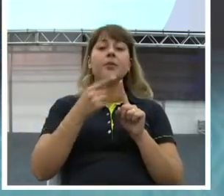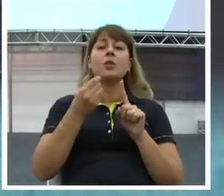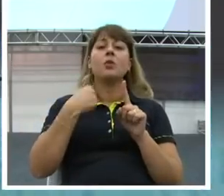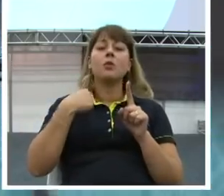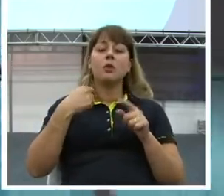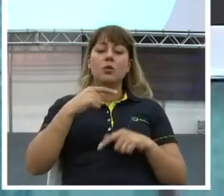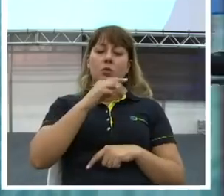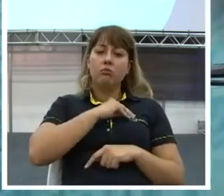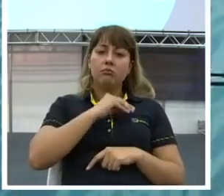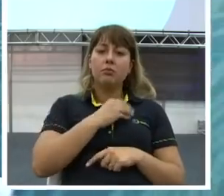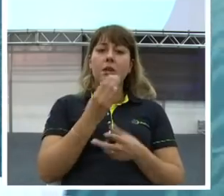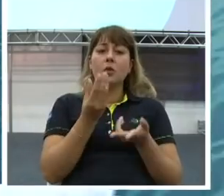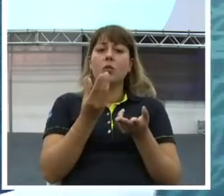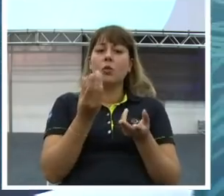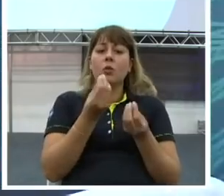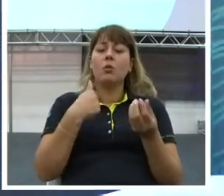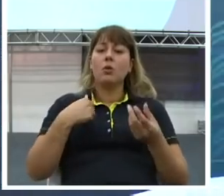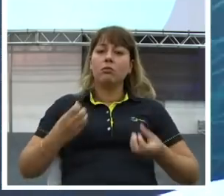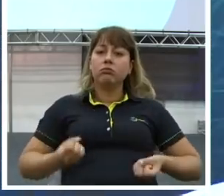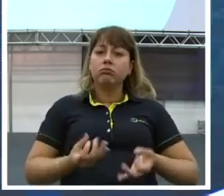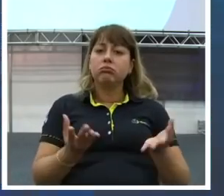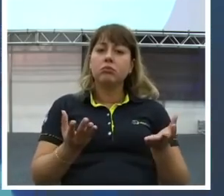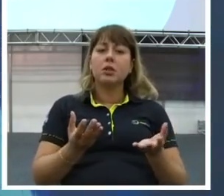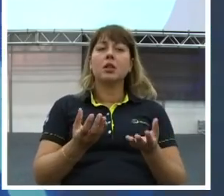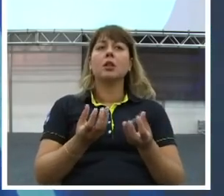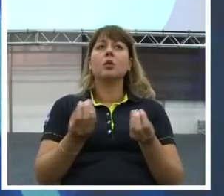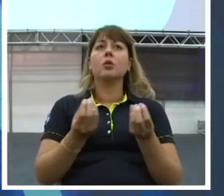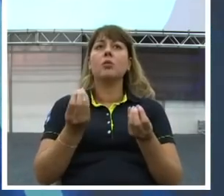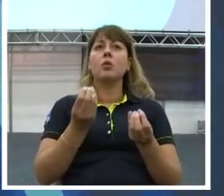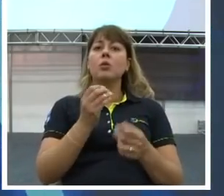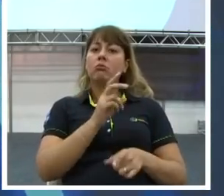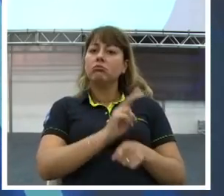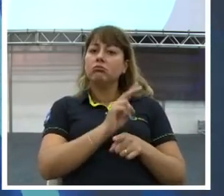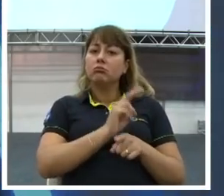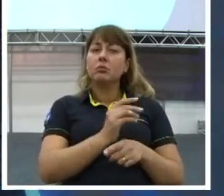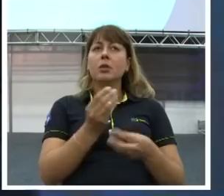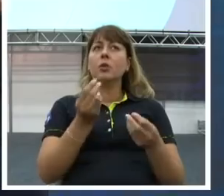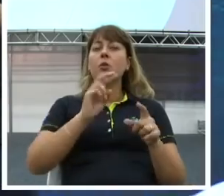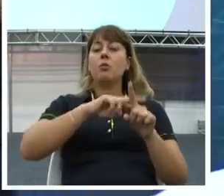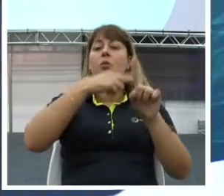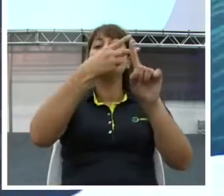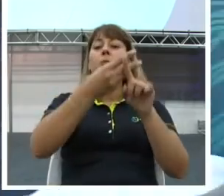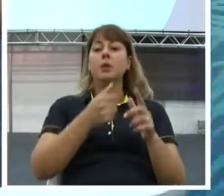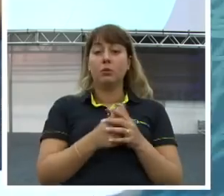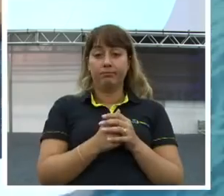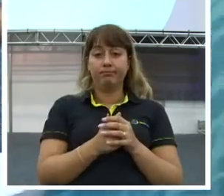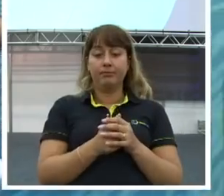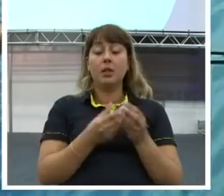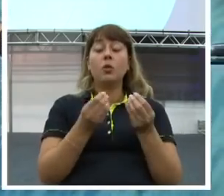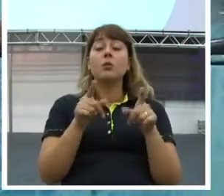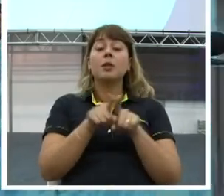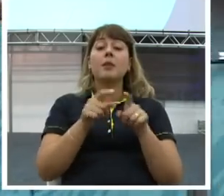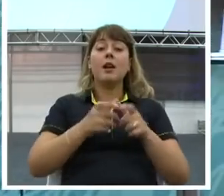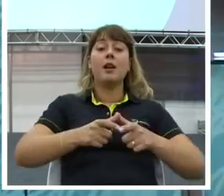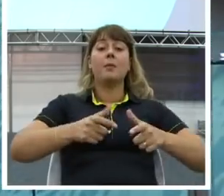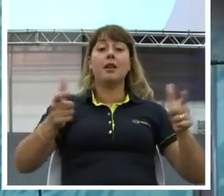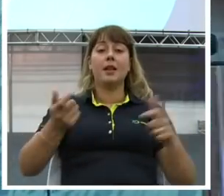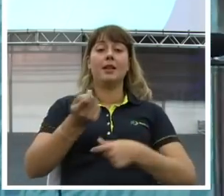gasto? Como eu multiplico? Como eu preservo? Como eu protejo o meu dinheiro? E como eu amplio o meu negócio?